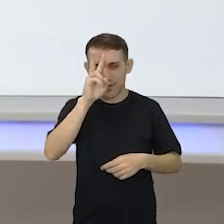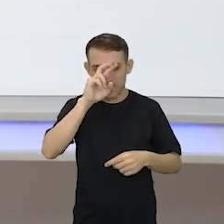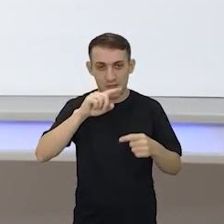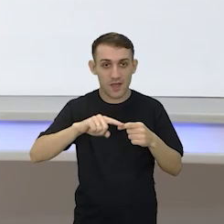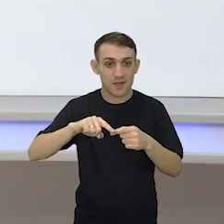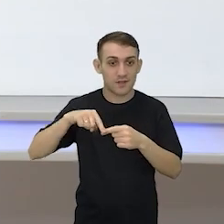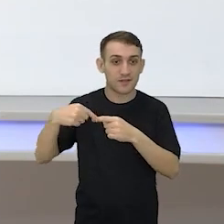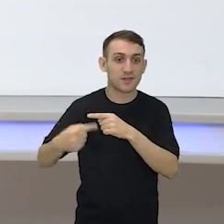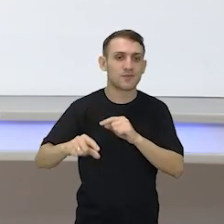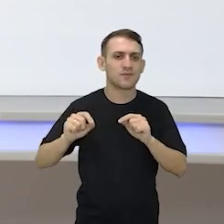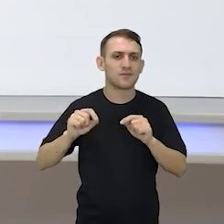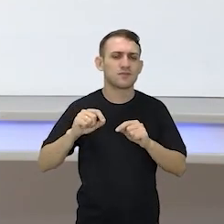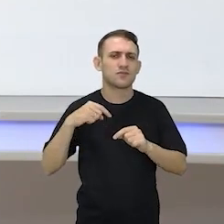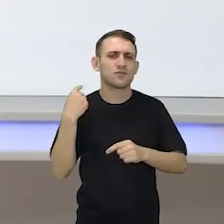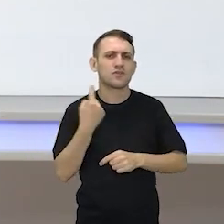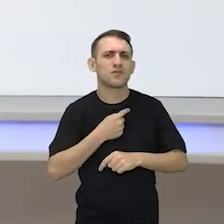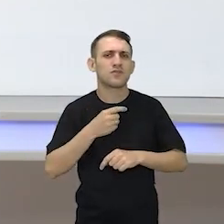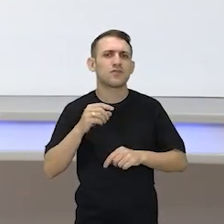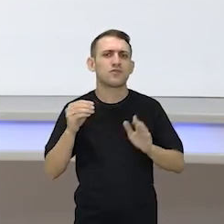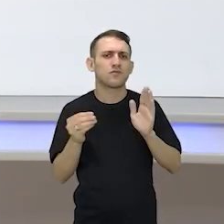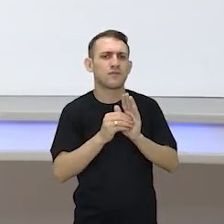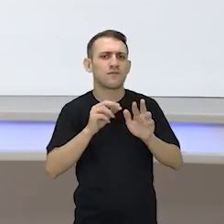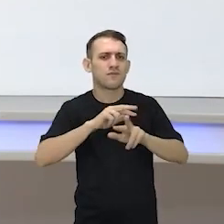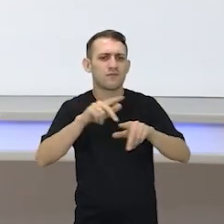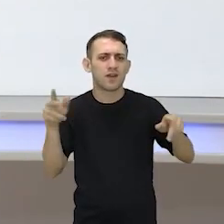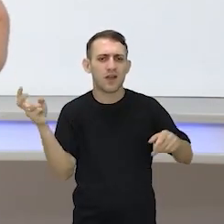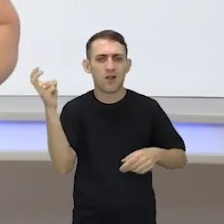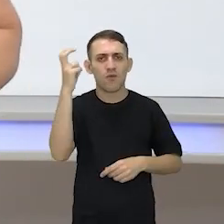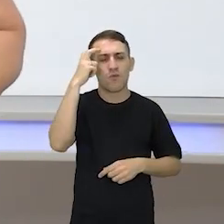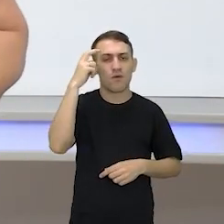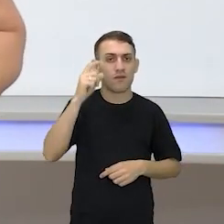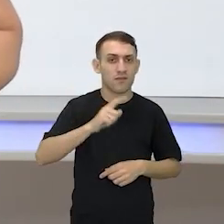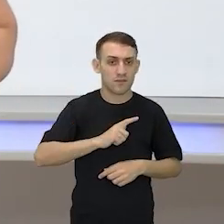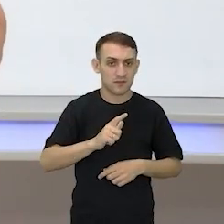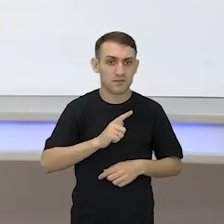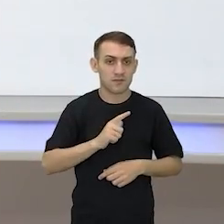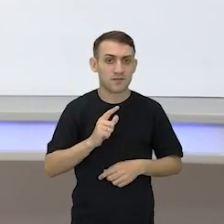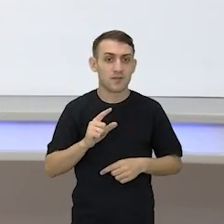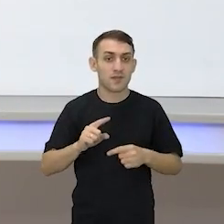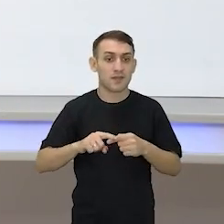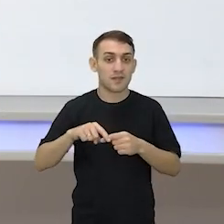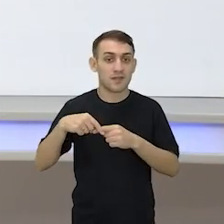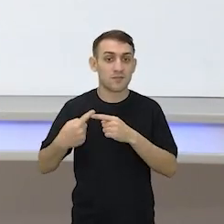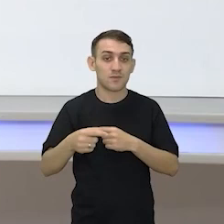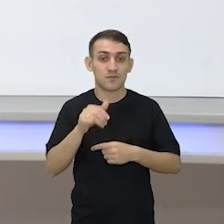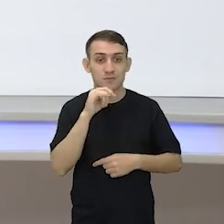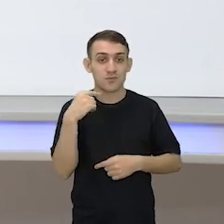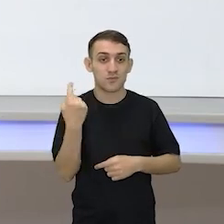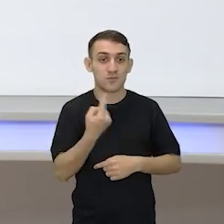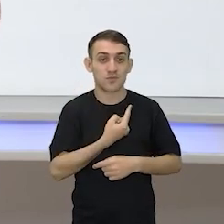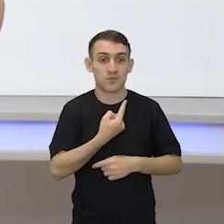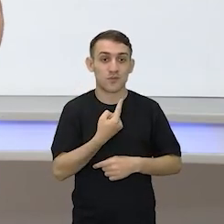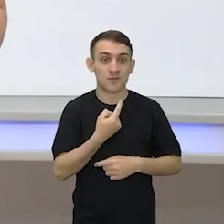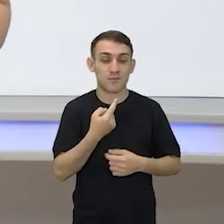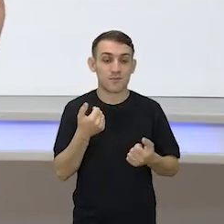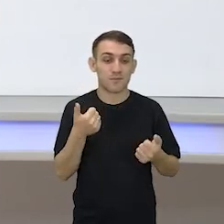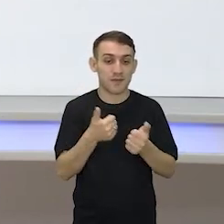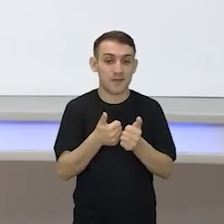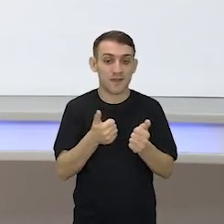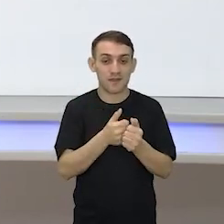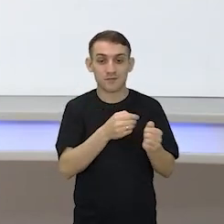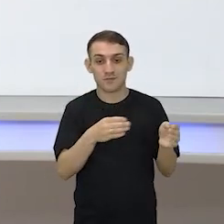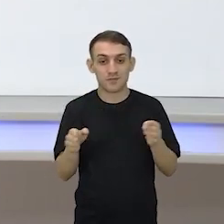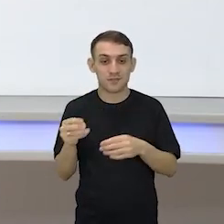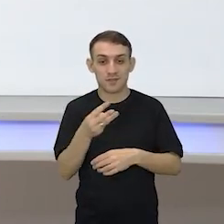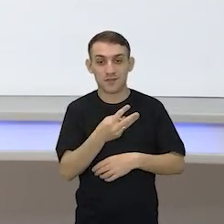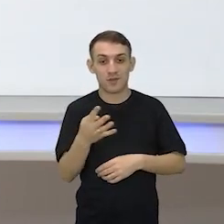Aí depois a gente falou, não, vamos pôr diversidade cultural. Pusemos diversidade cultural. Aí quando chegamos na sequência 3 para a